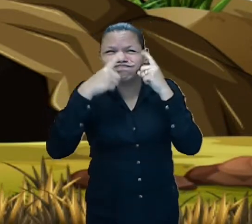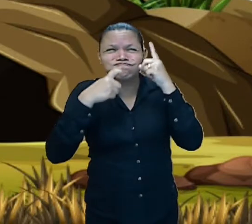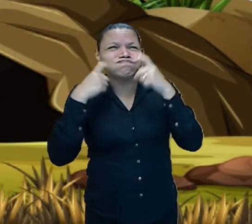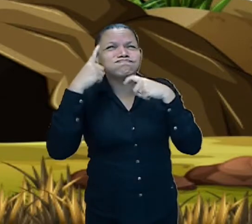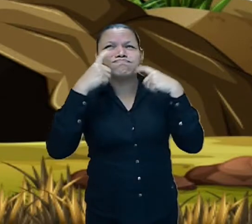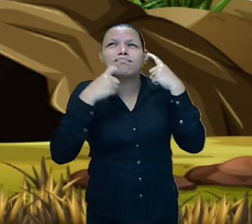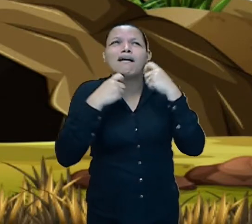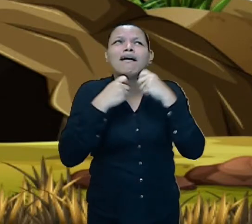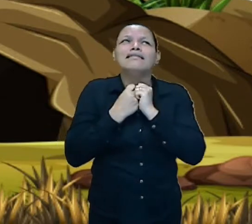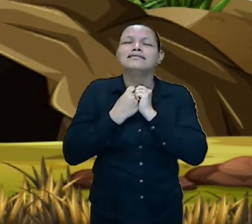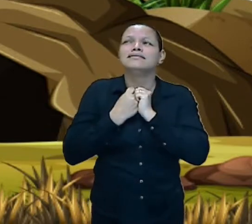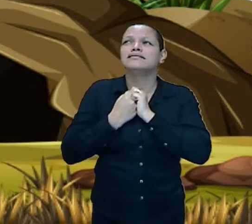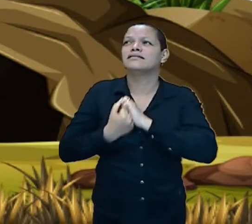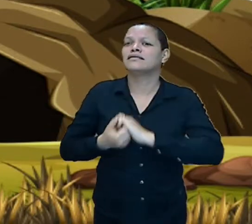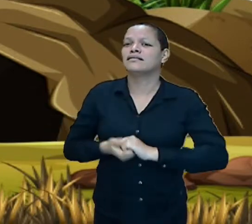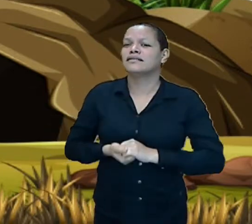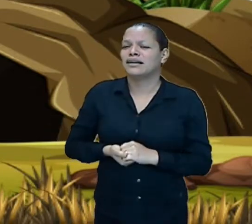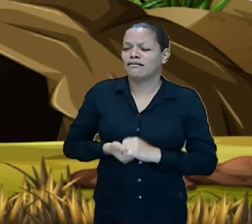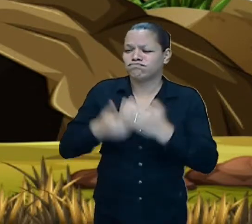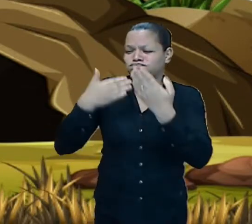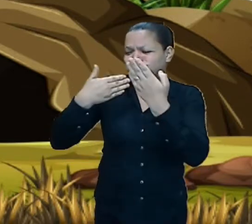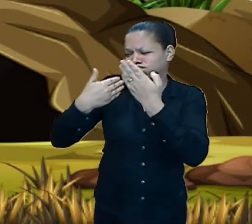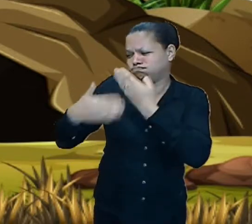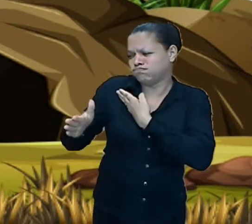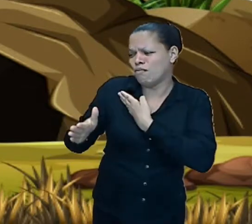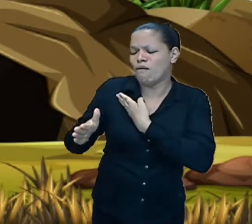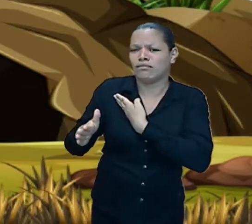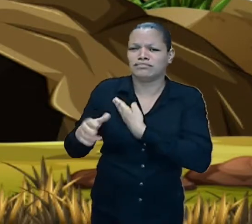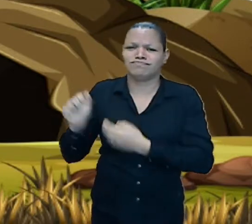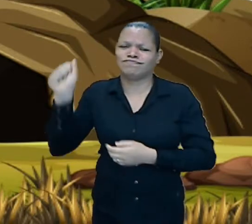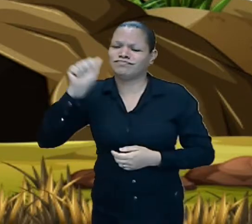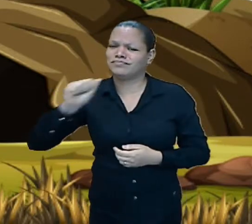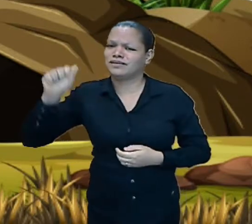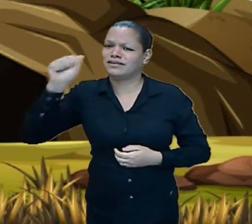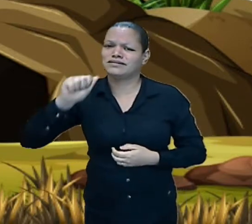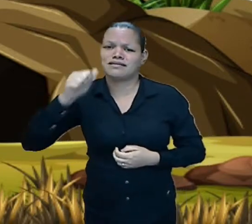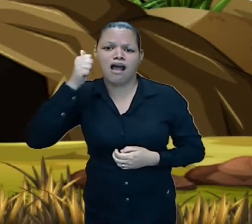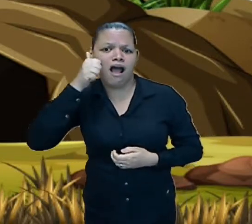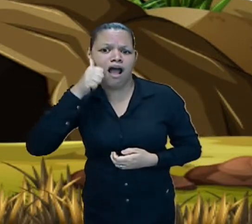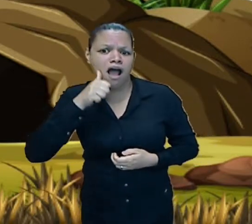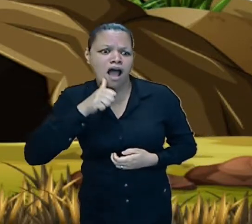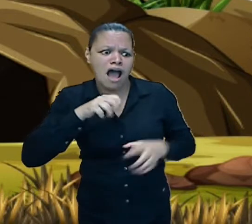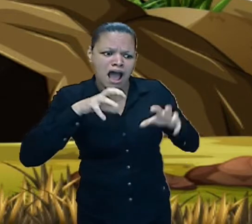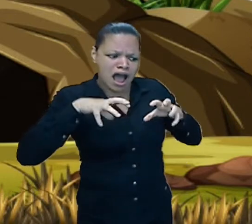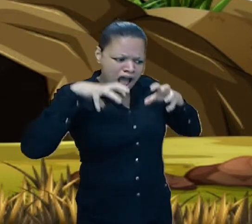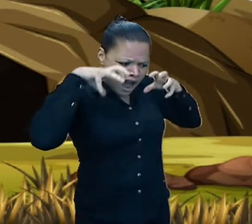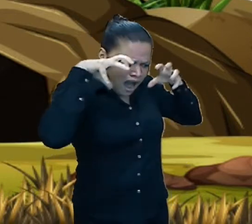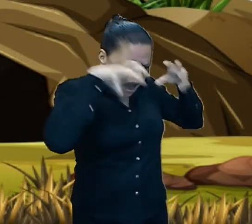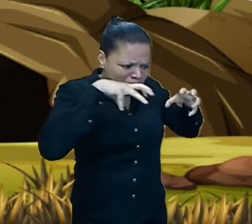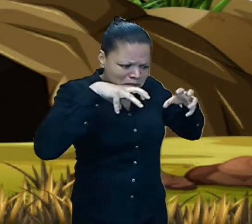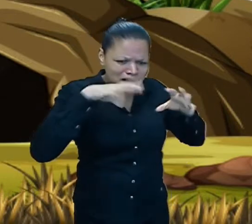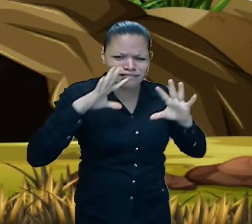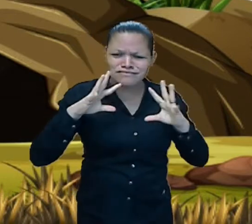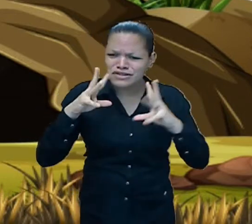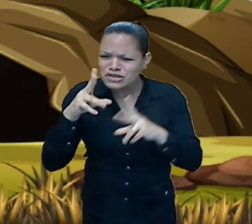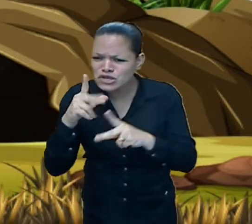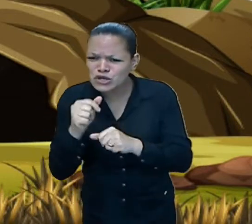associação afinal de contas a mamãe monstro e todos da família monstro